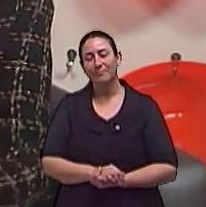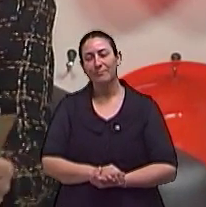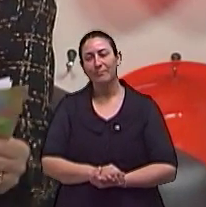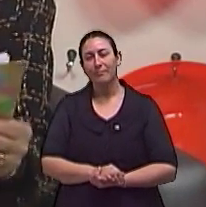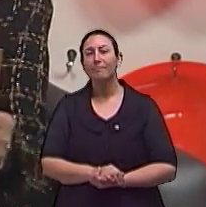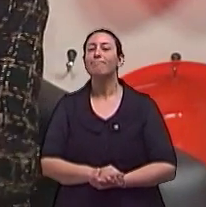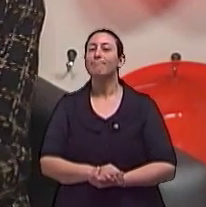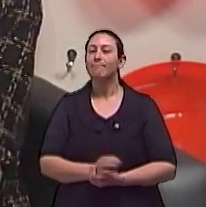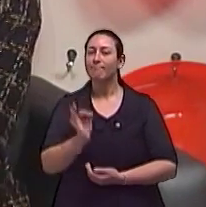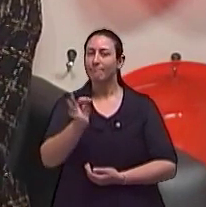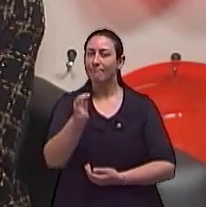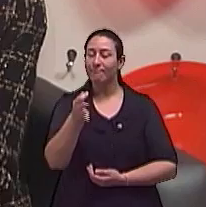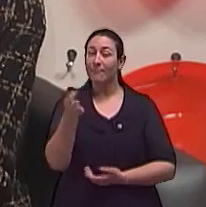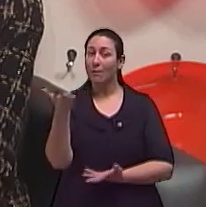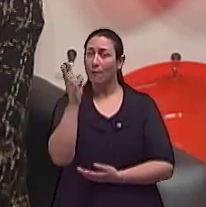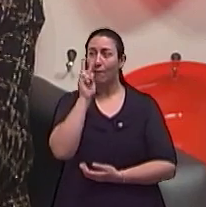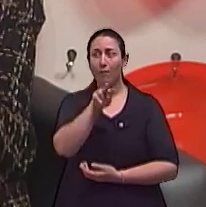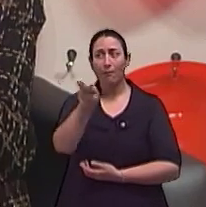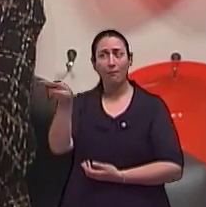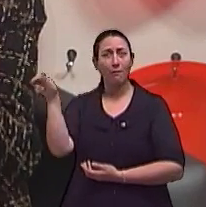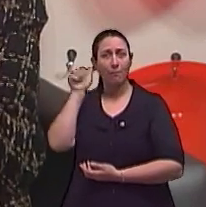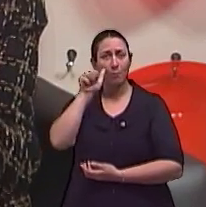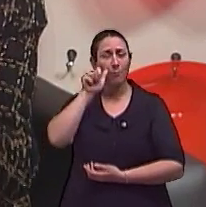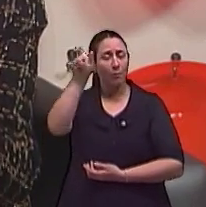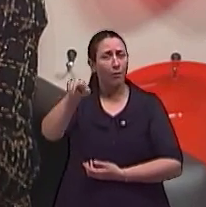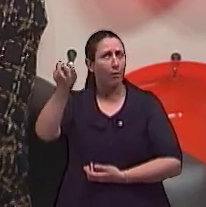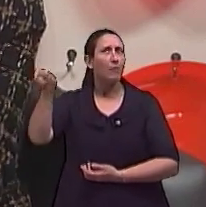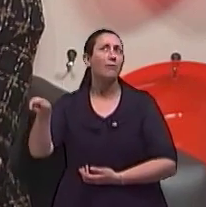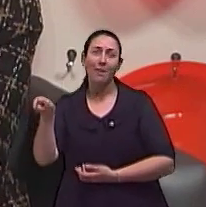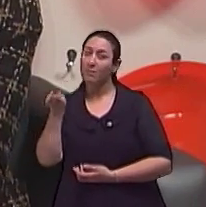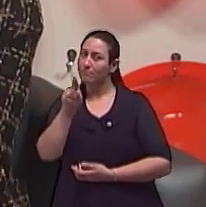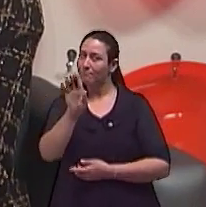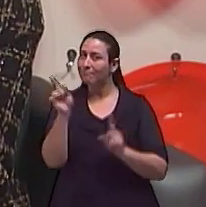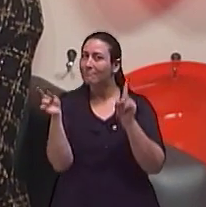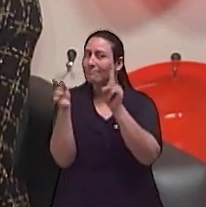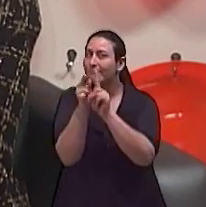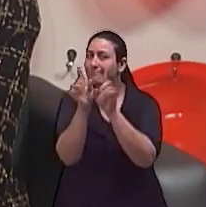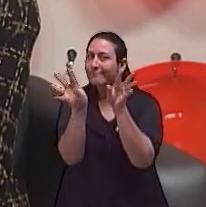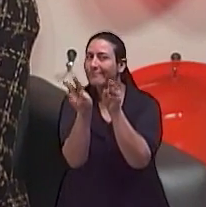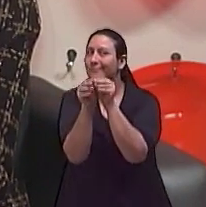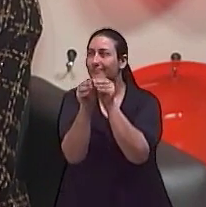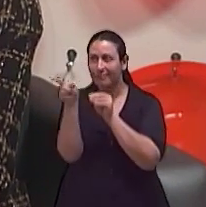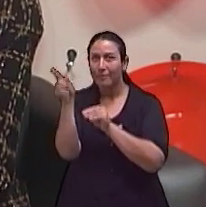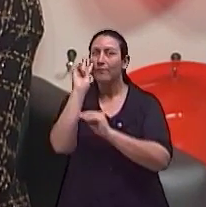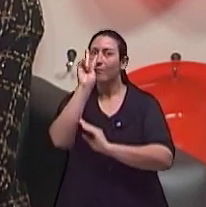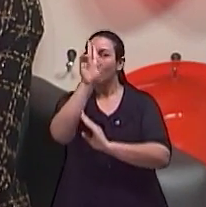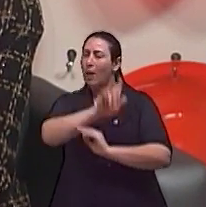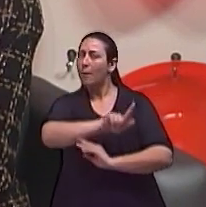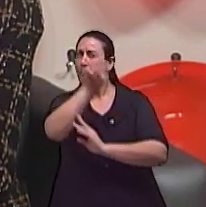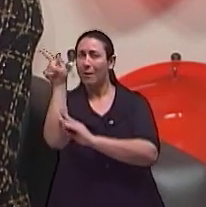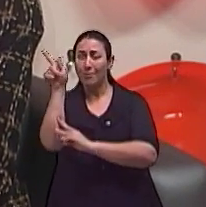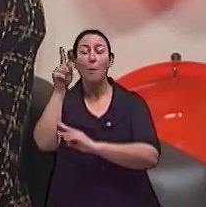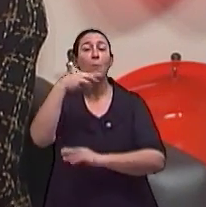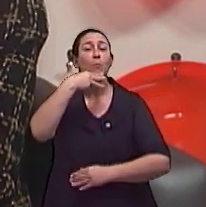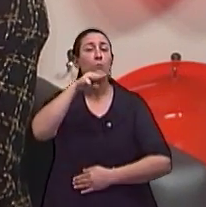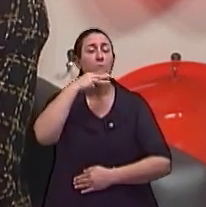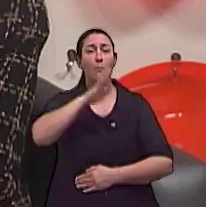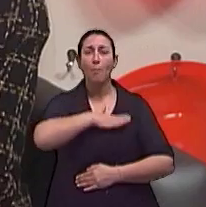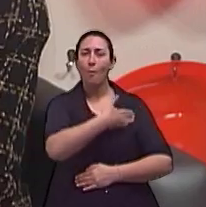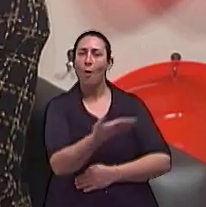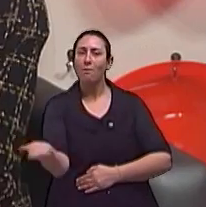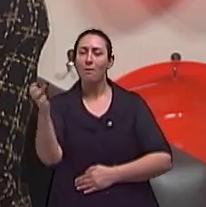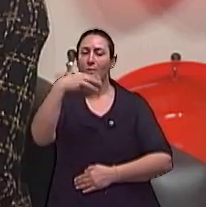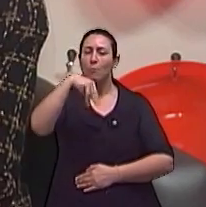Pois é, depois de ver essas mulheres, né? Isso aqui é só um pouquinho do que a gente viu lá em Gramado, no Museu da Moda, sobre essas